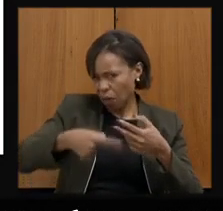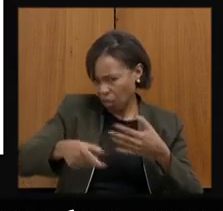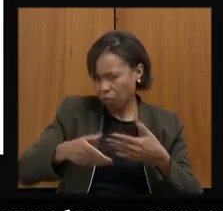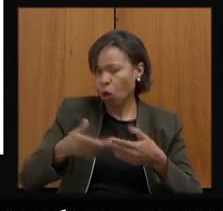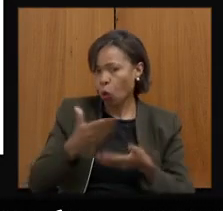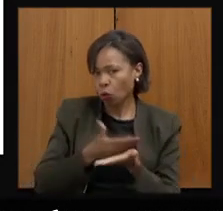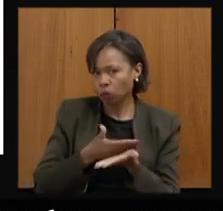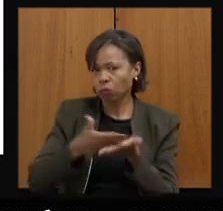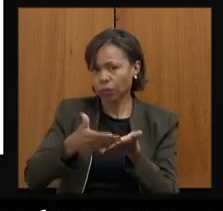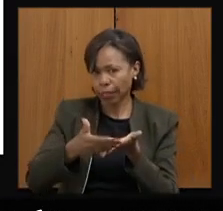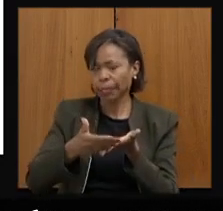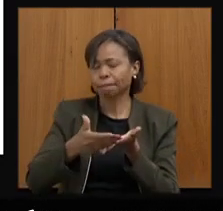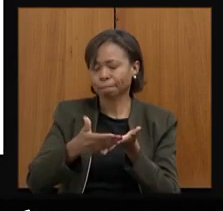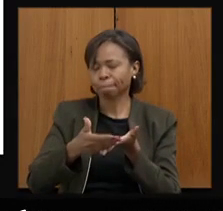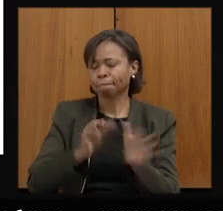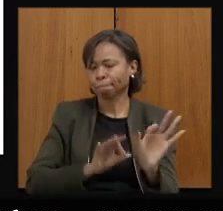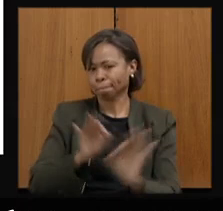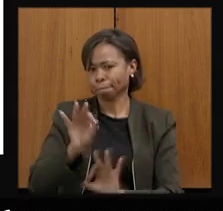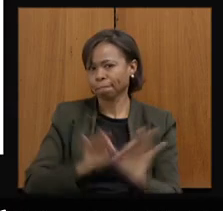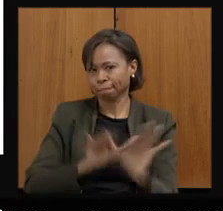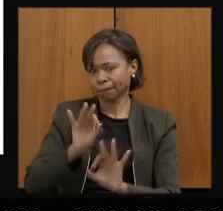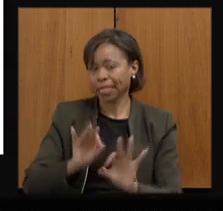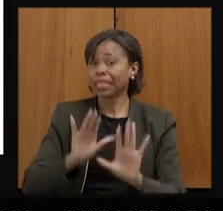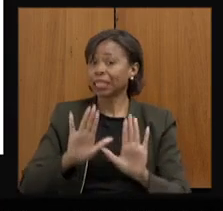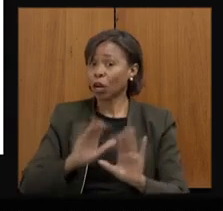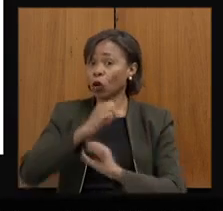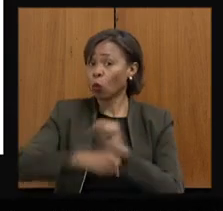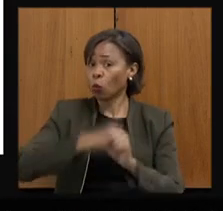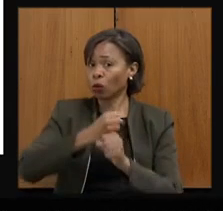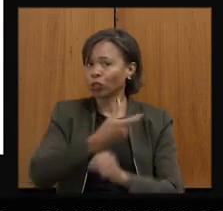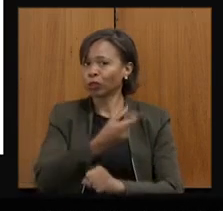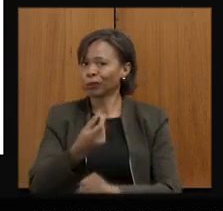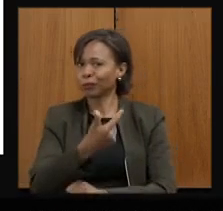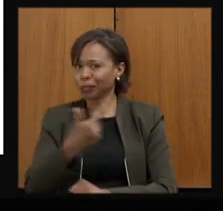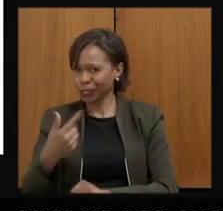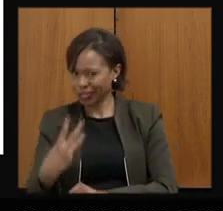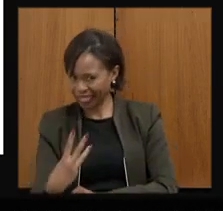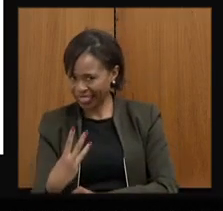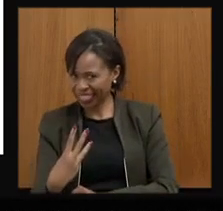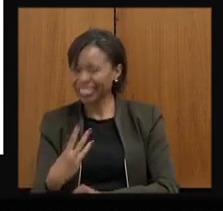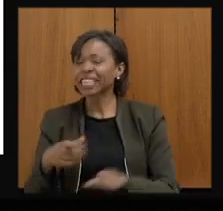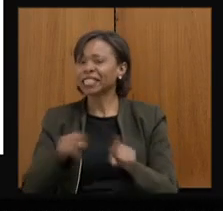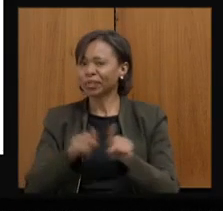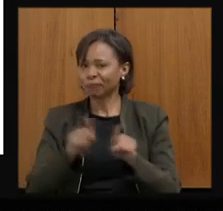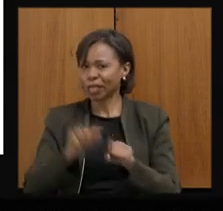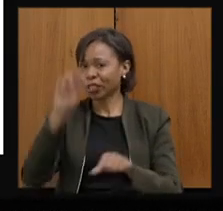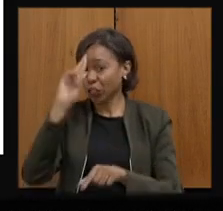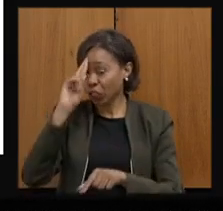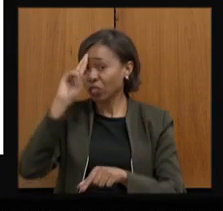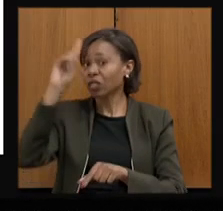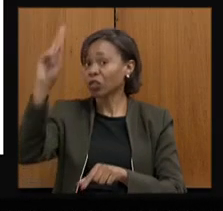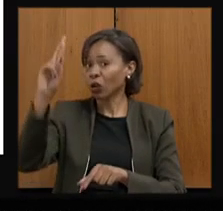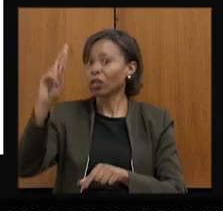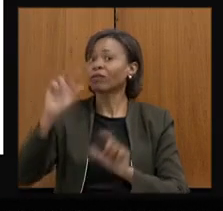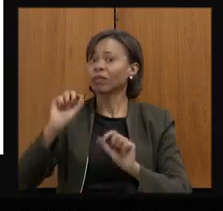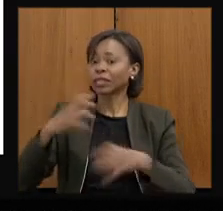temos aí a certeza de que o ano de 2023 vai começar também com os diretores, com essa percepção expressiva de um aumento